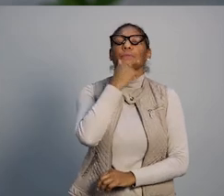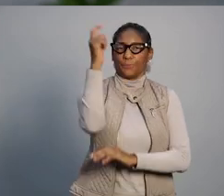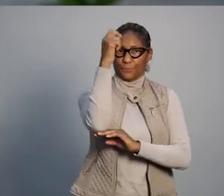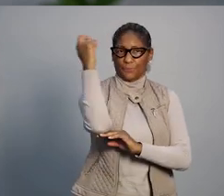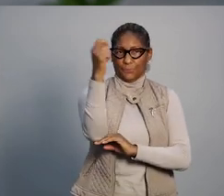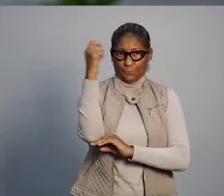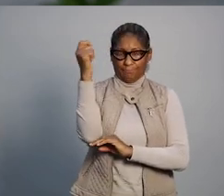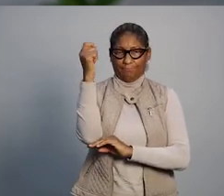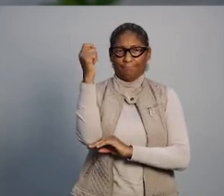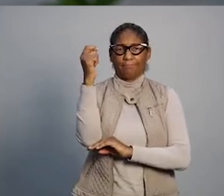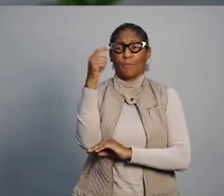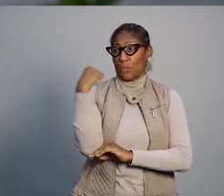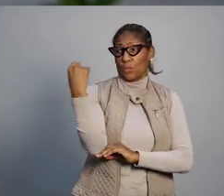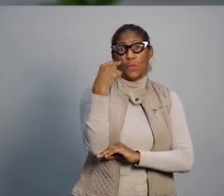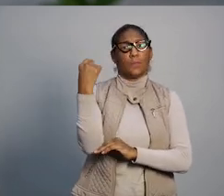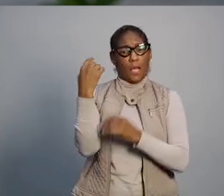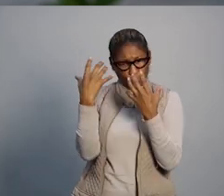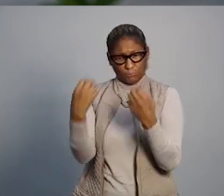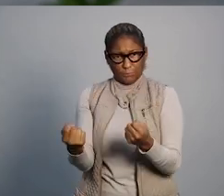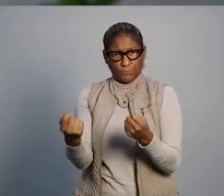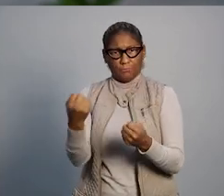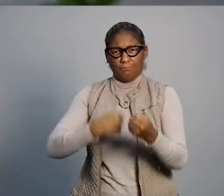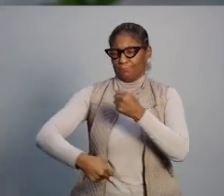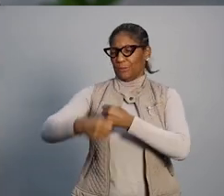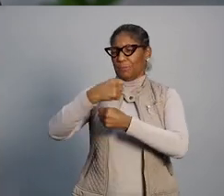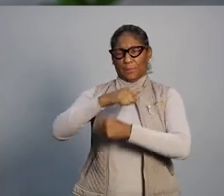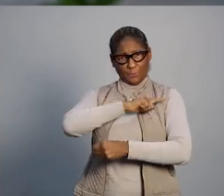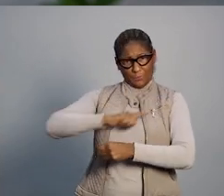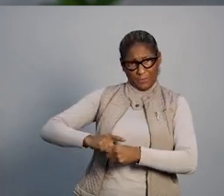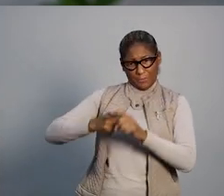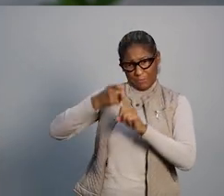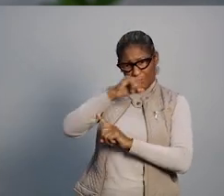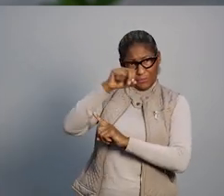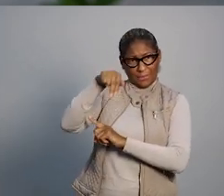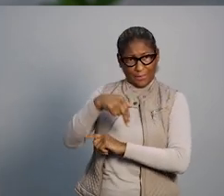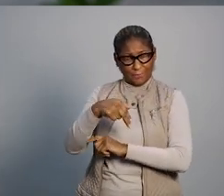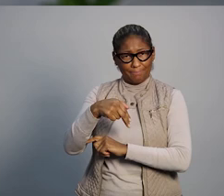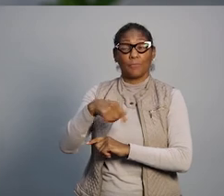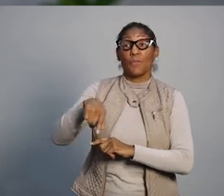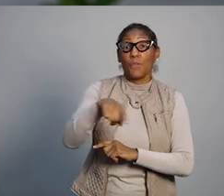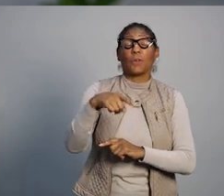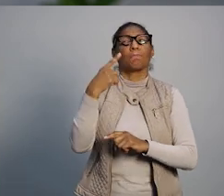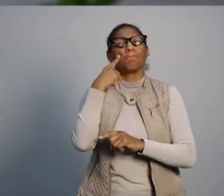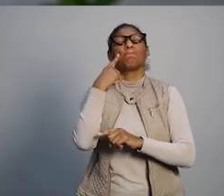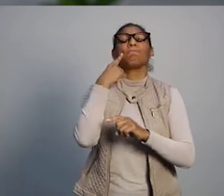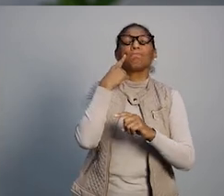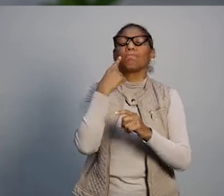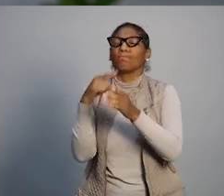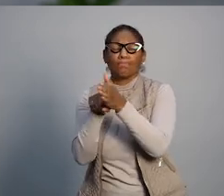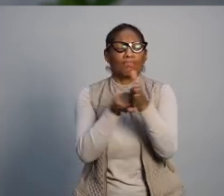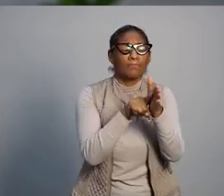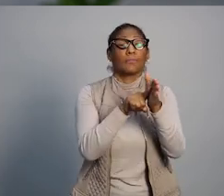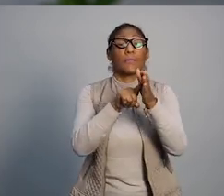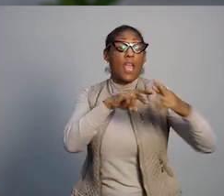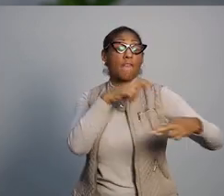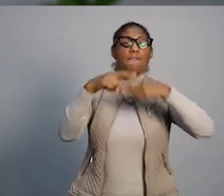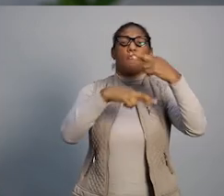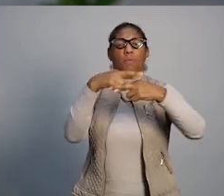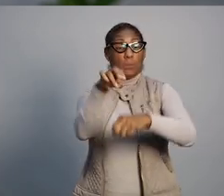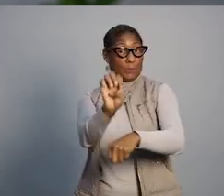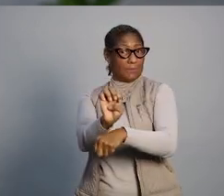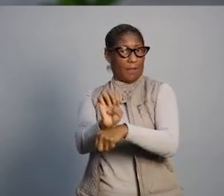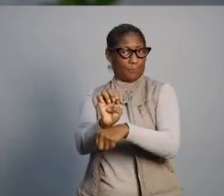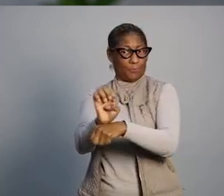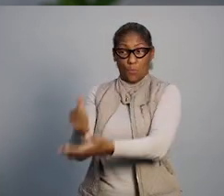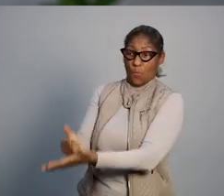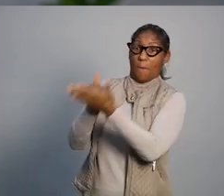Gaúchas e gaúchos, quando a gente assumiu o governo em janeiro do ano passado, nós demos início imediato a uma profunda agenda de reformas para